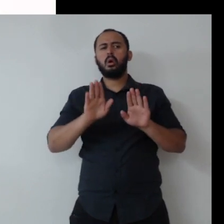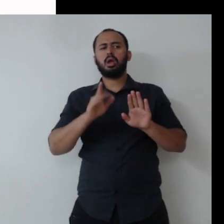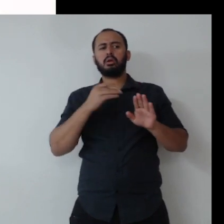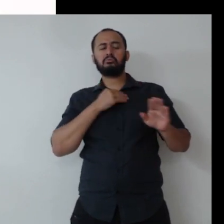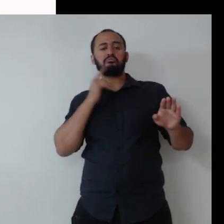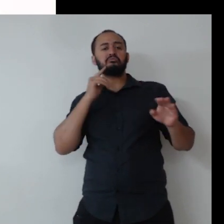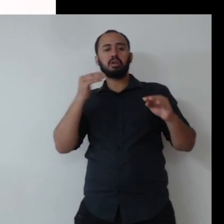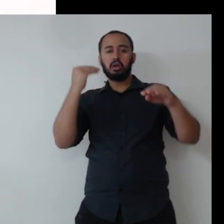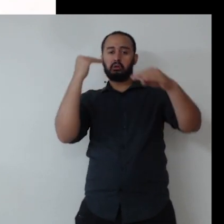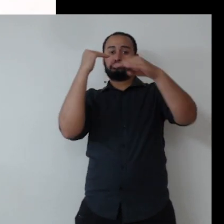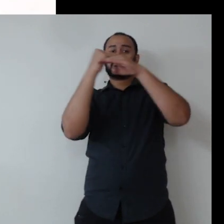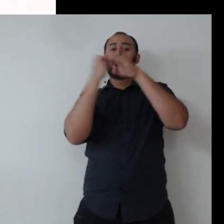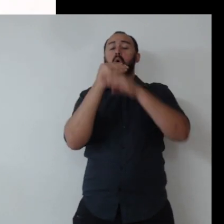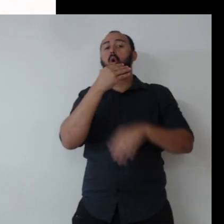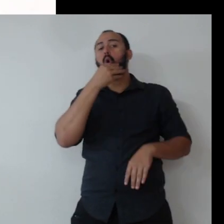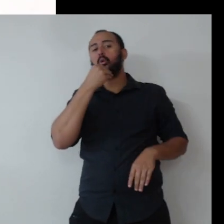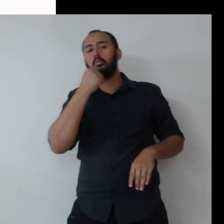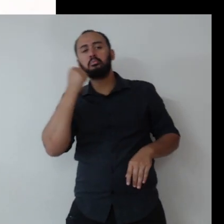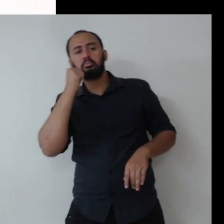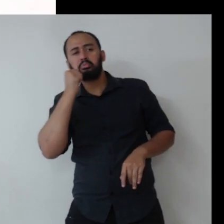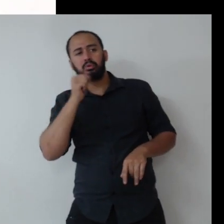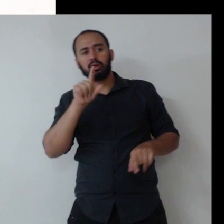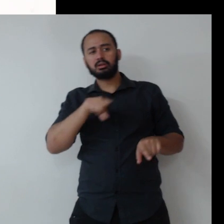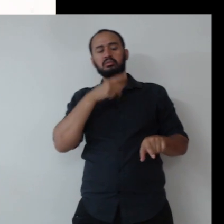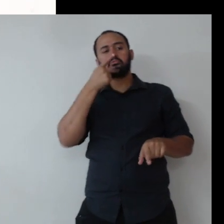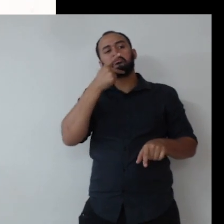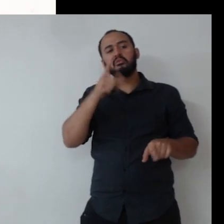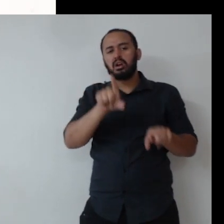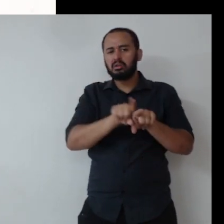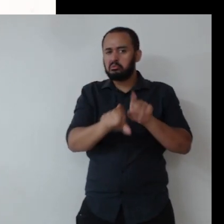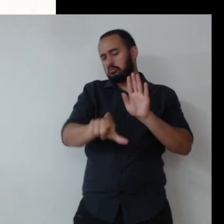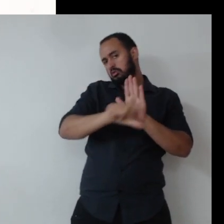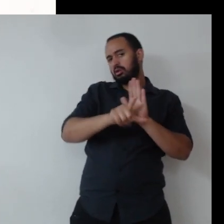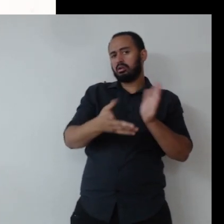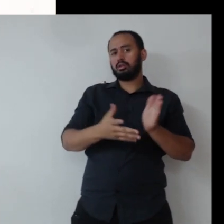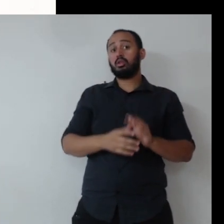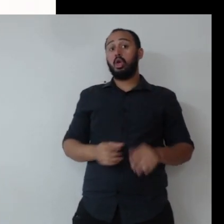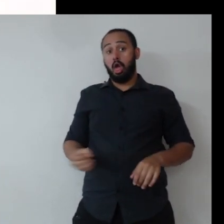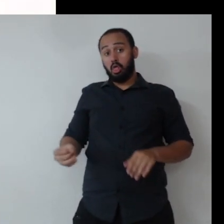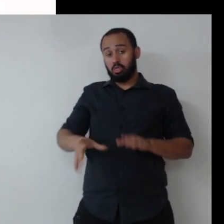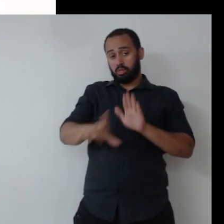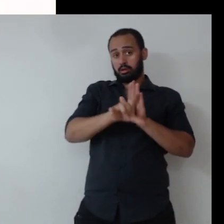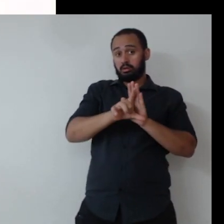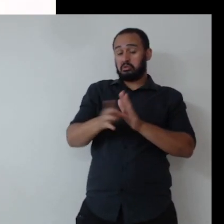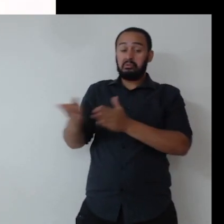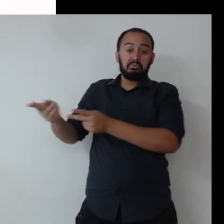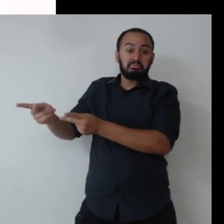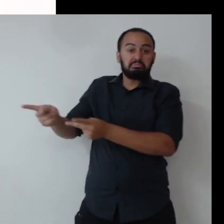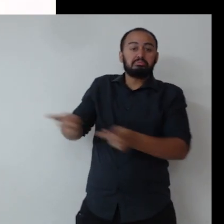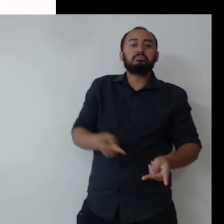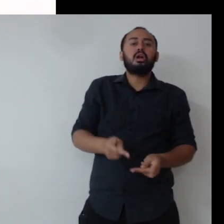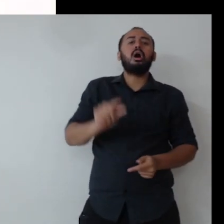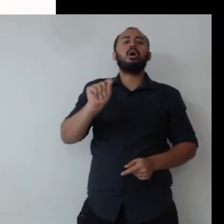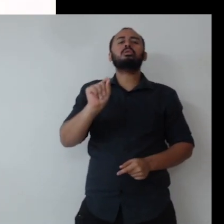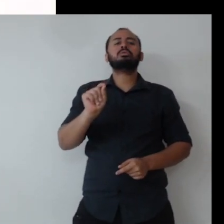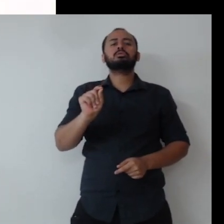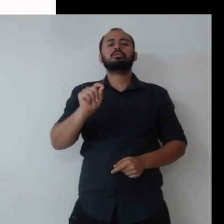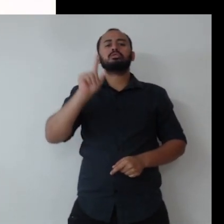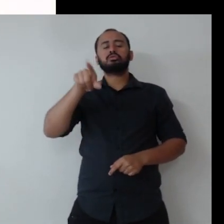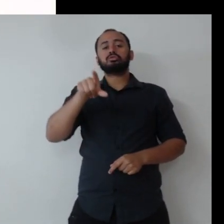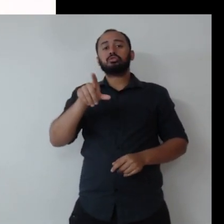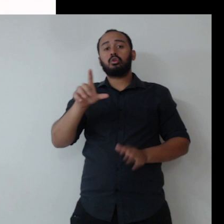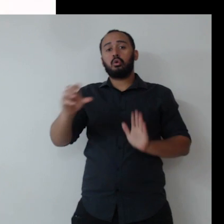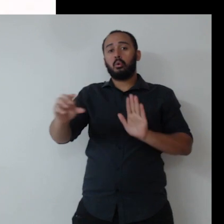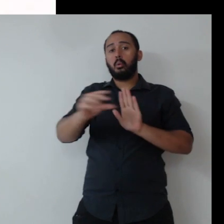e mulheres, olha a questão da equidade também, a dimensão social da sustentabilidade, então a nova lei já é uma lei que traz o rótulo da